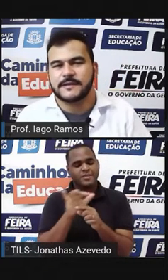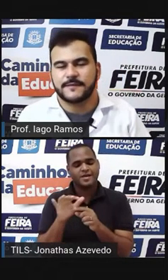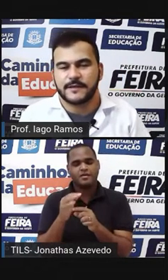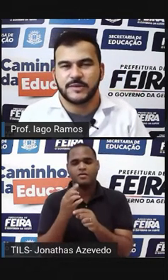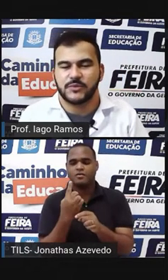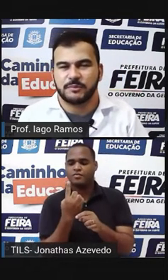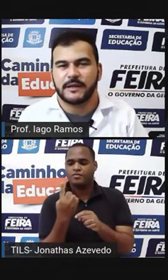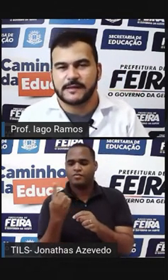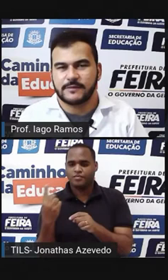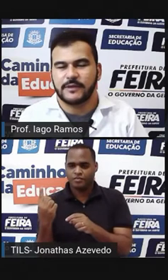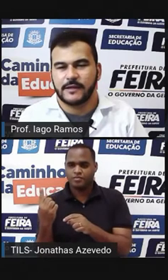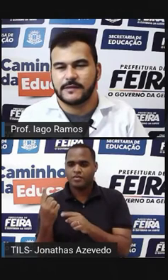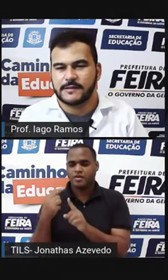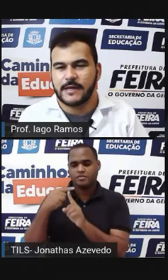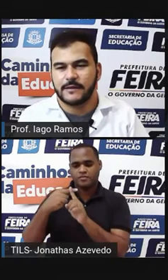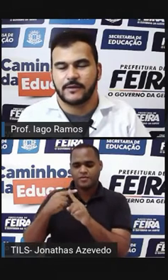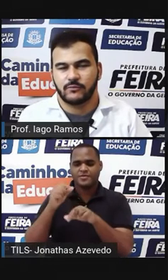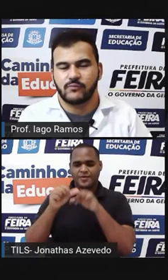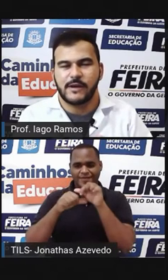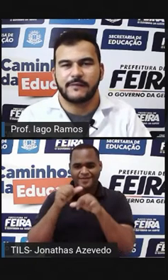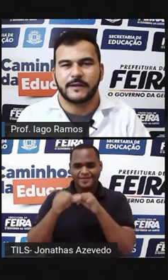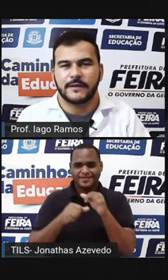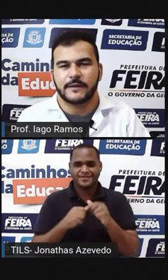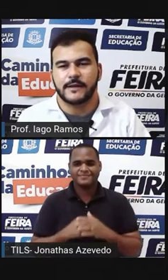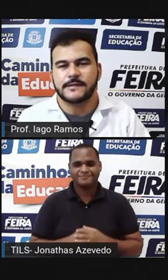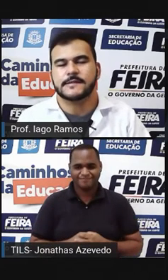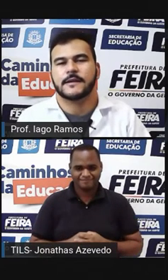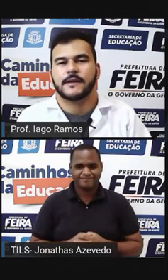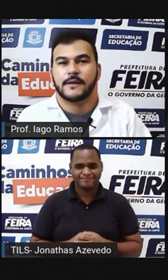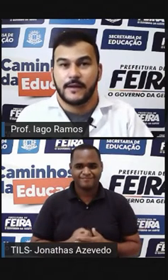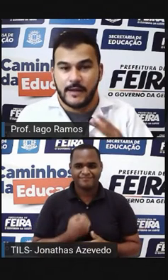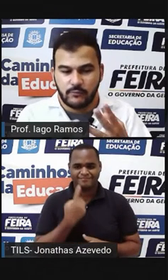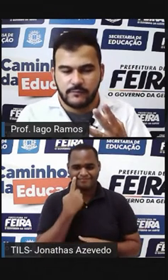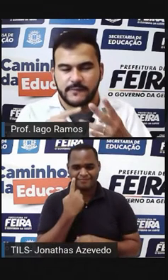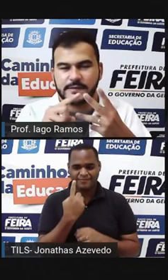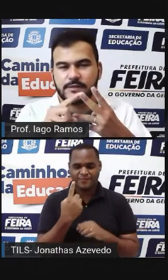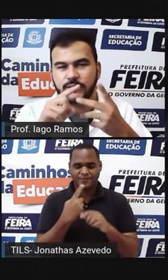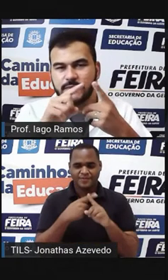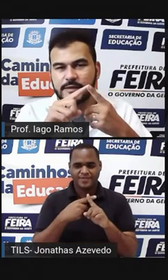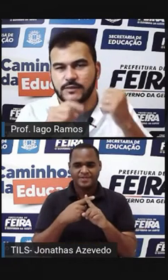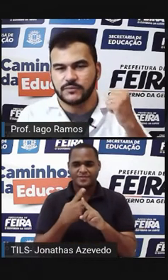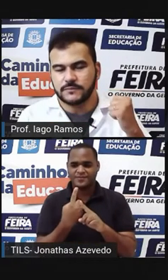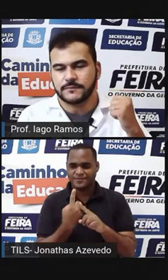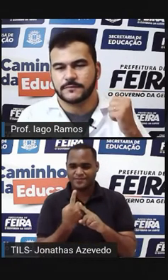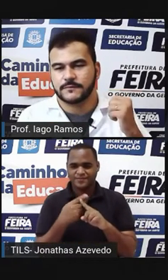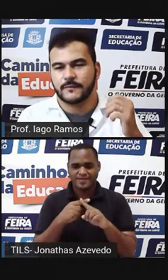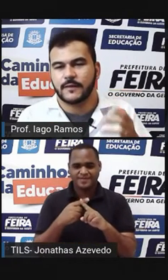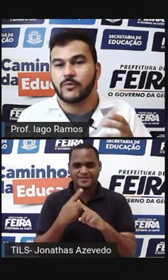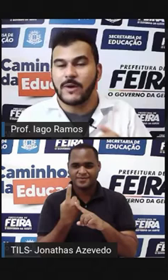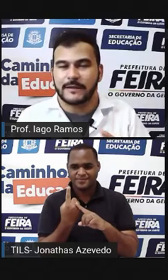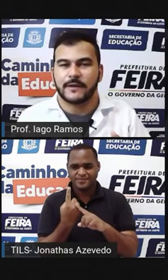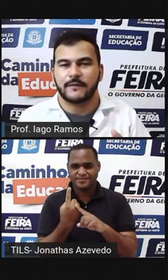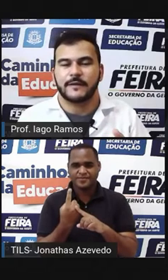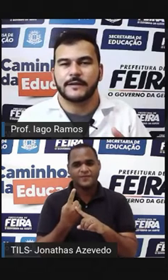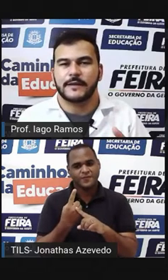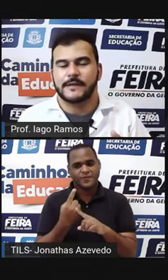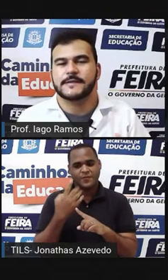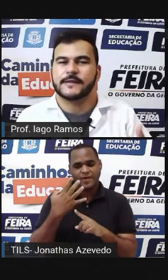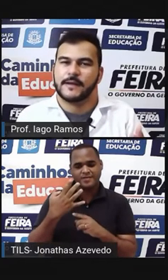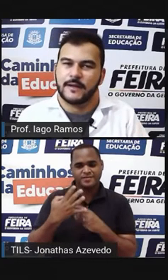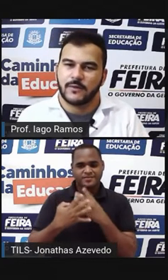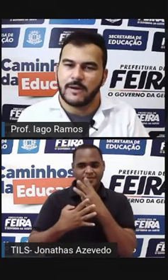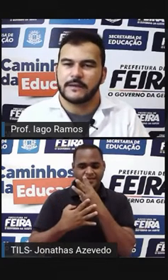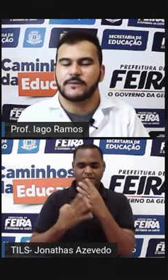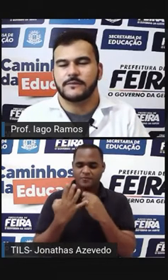3 vezes E fazer uma multiplicação deles Então 1 elevado a 3 é 1 vezes 1 vezes 1 4 elevado a